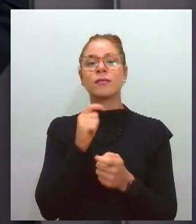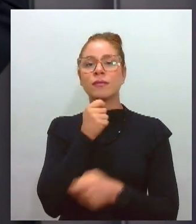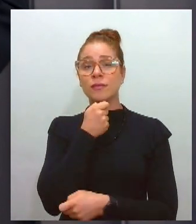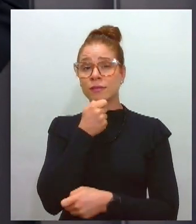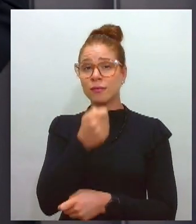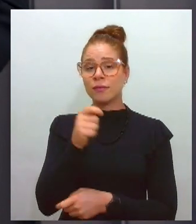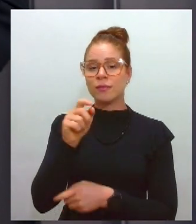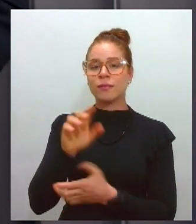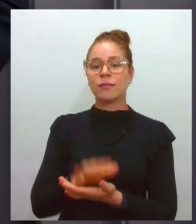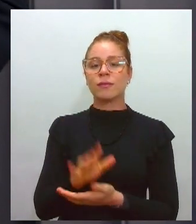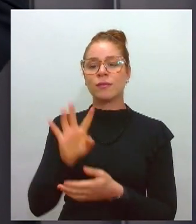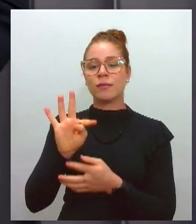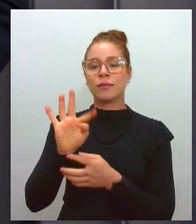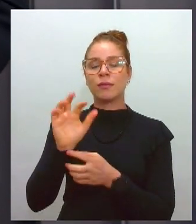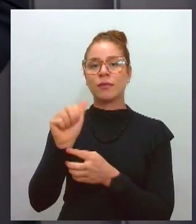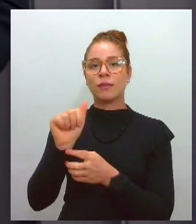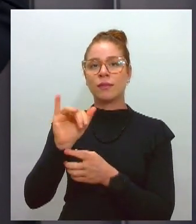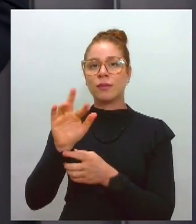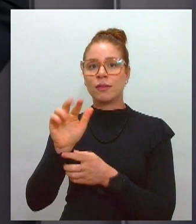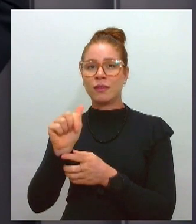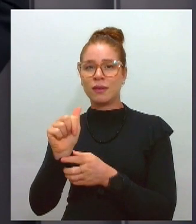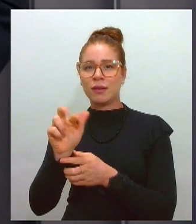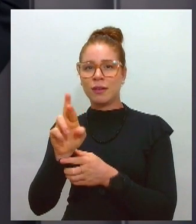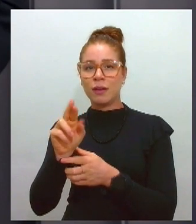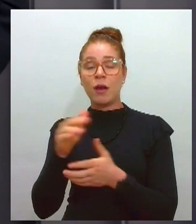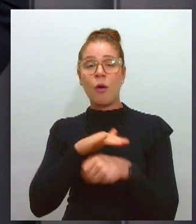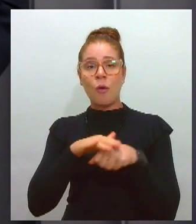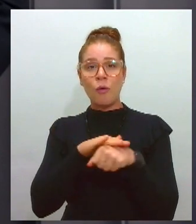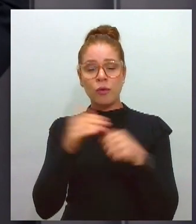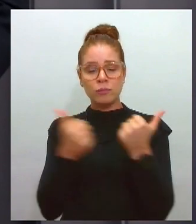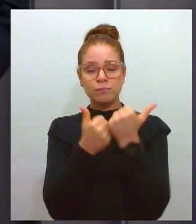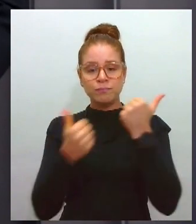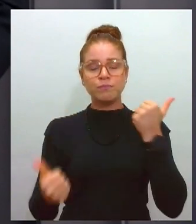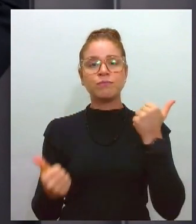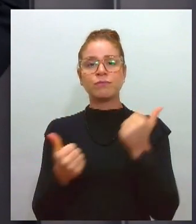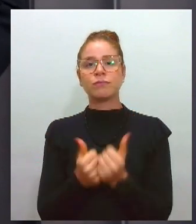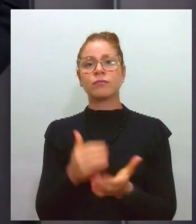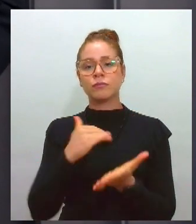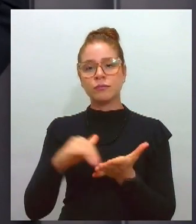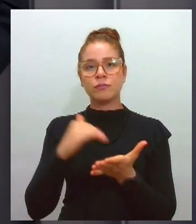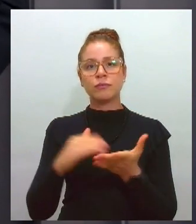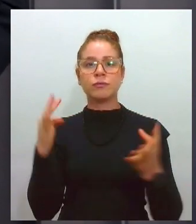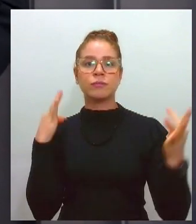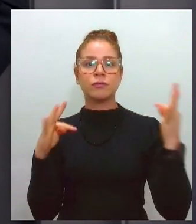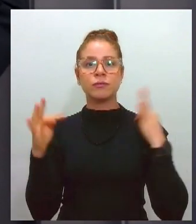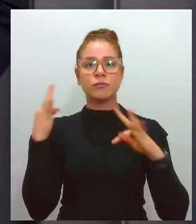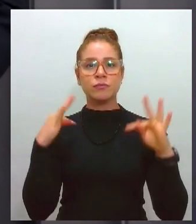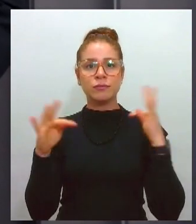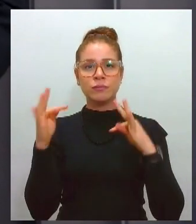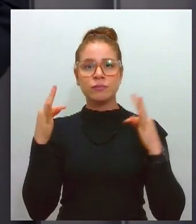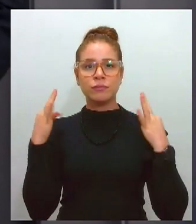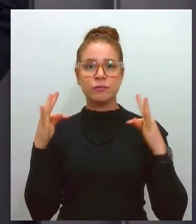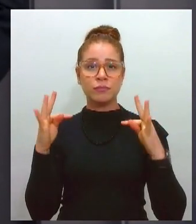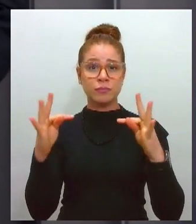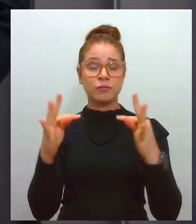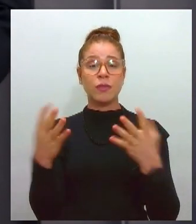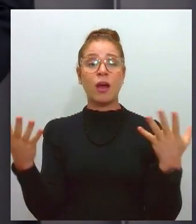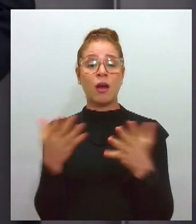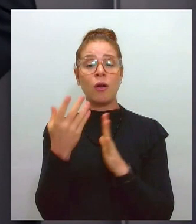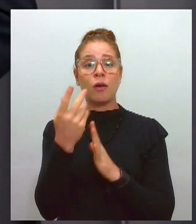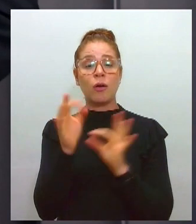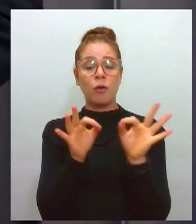Secretaria de Estado do Turismo para falar do planejamento para os festejos juninos deste ano.